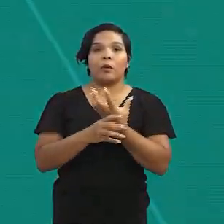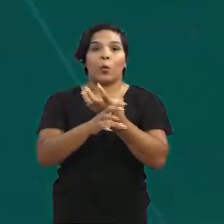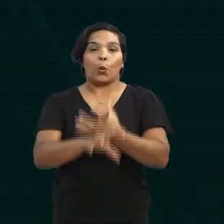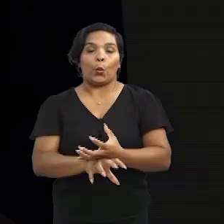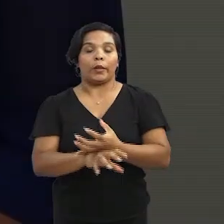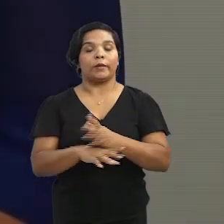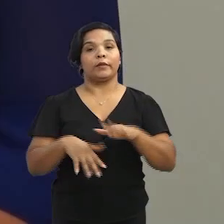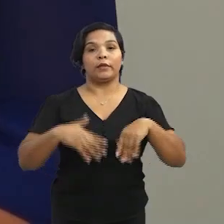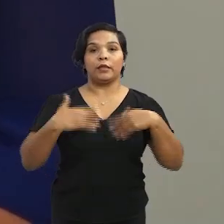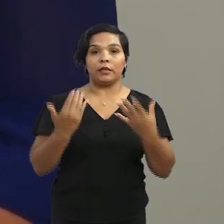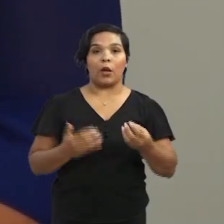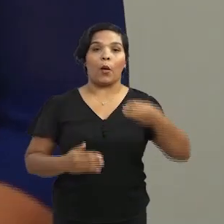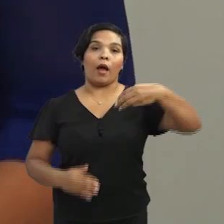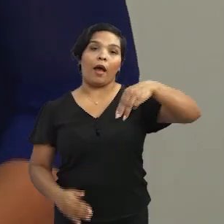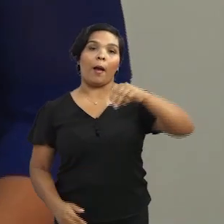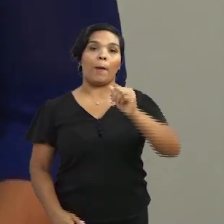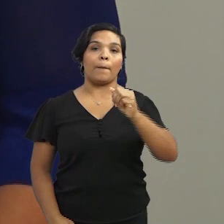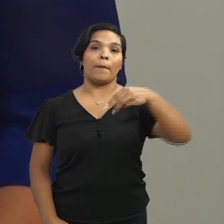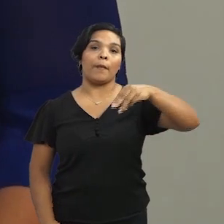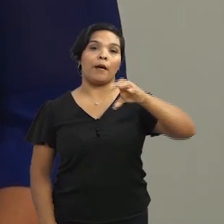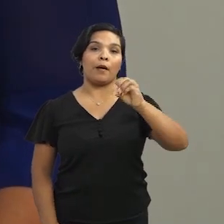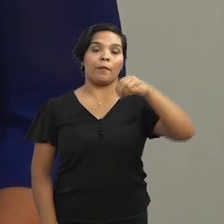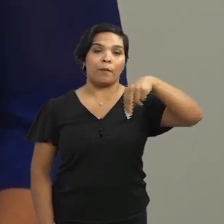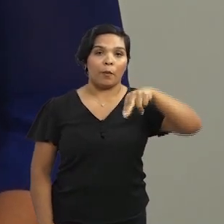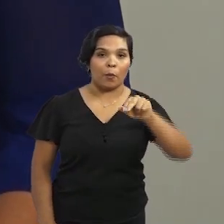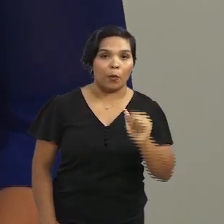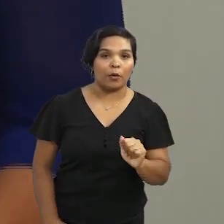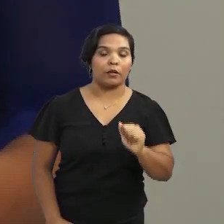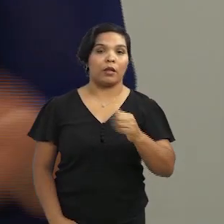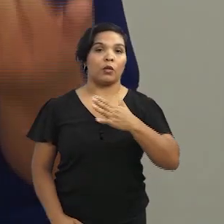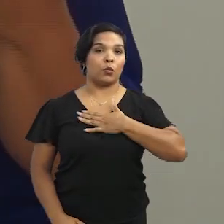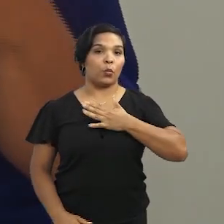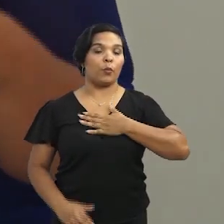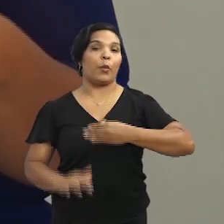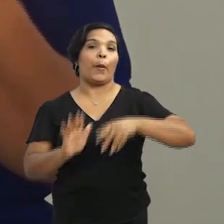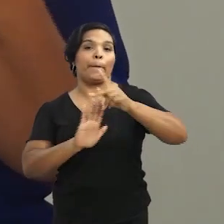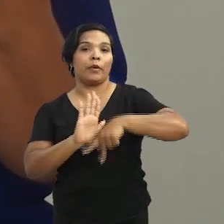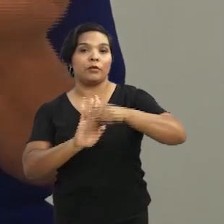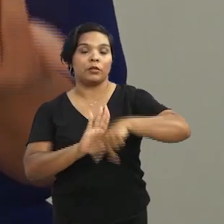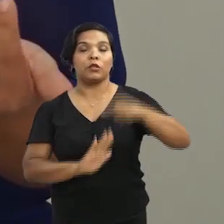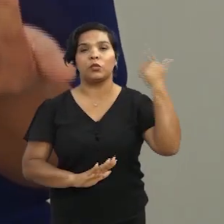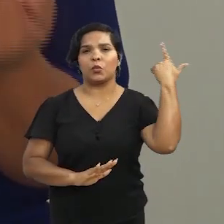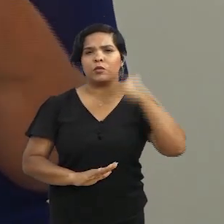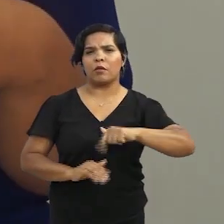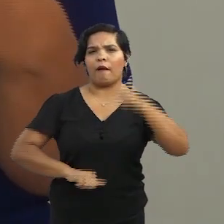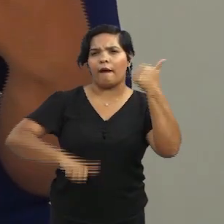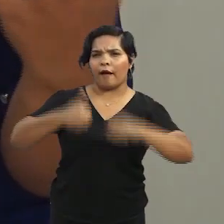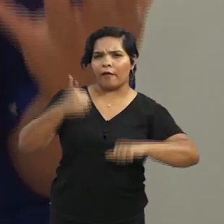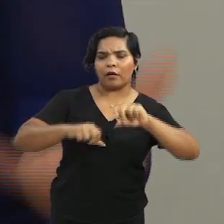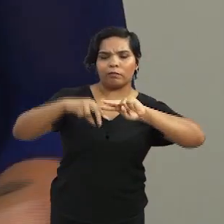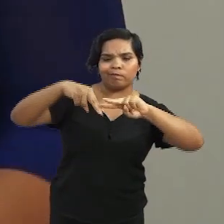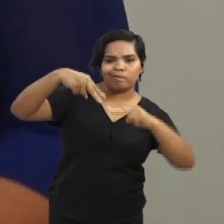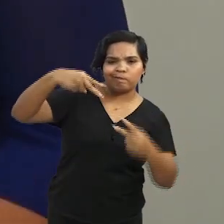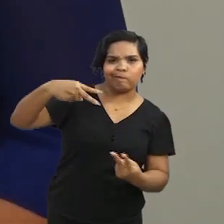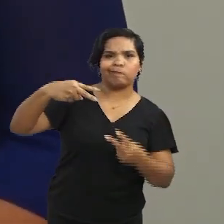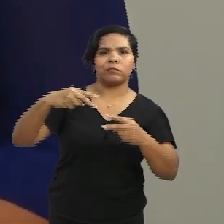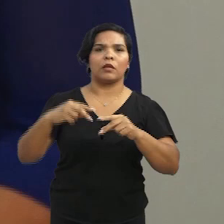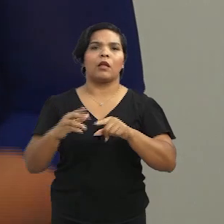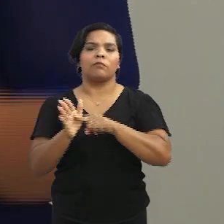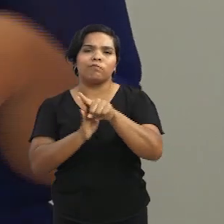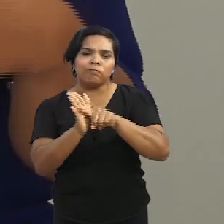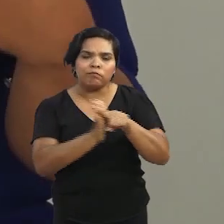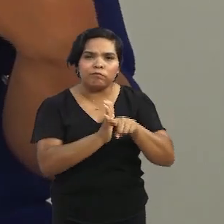e da seca. Então, a mamona é uma cultura que no meu projeto a gente conseguiu, avaliando os genótipos de